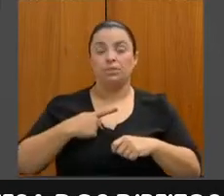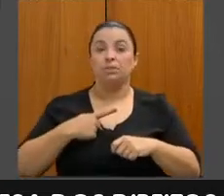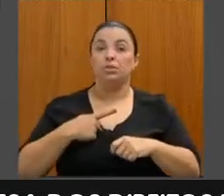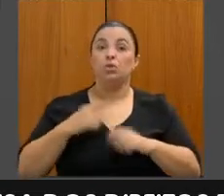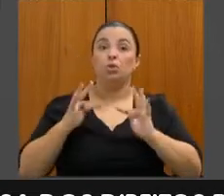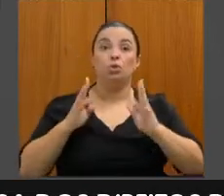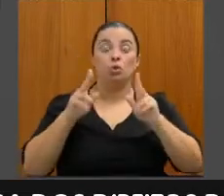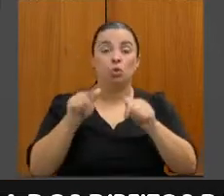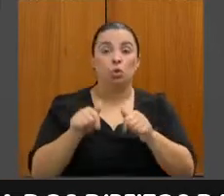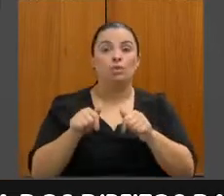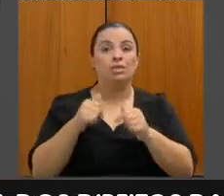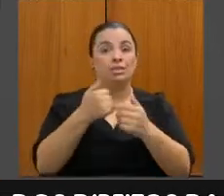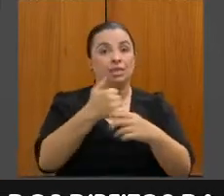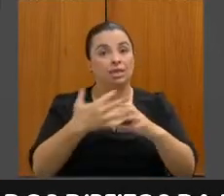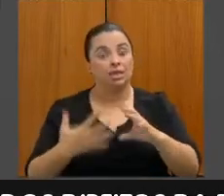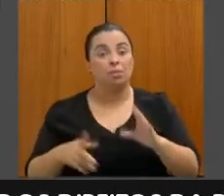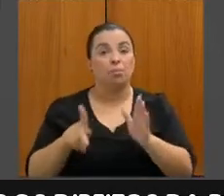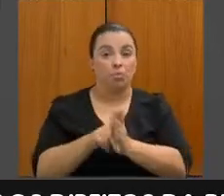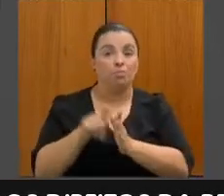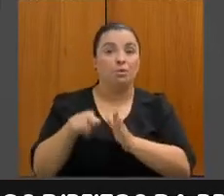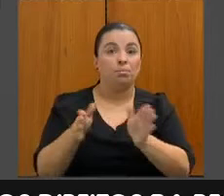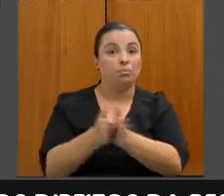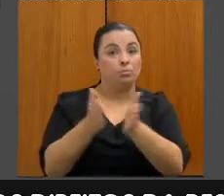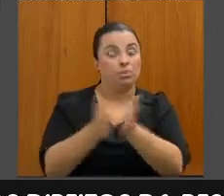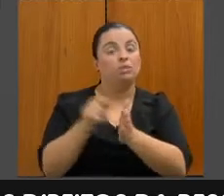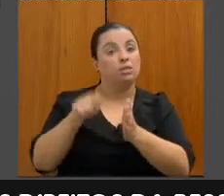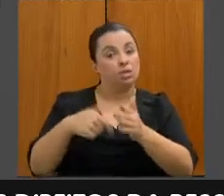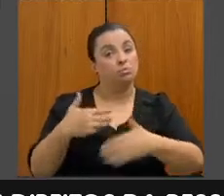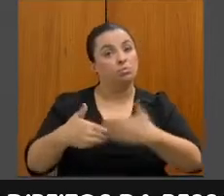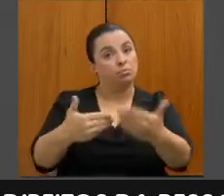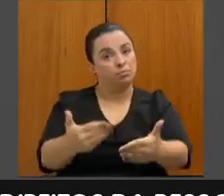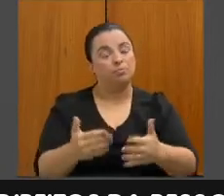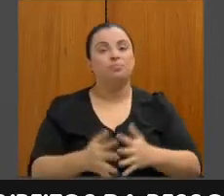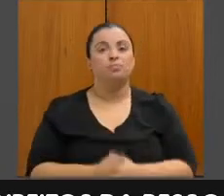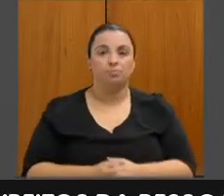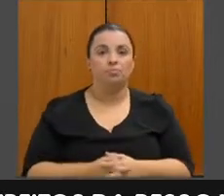vulnerabilidade dentro desse processo. Pode passar, por favor?